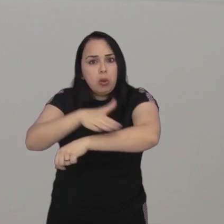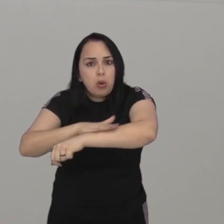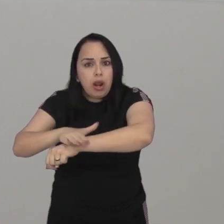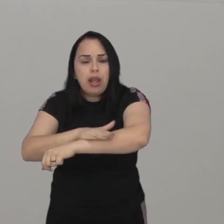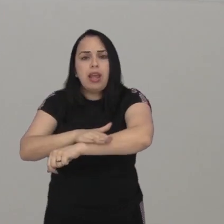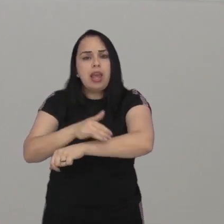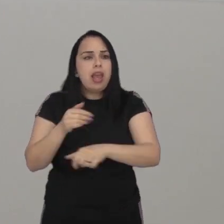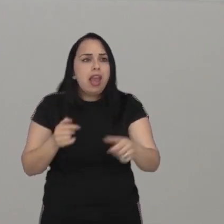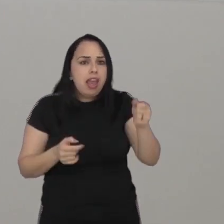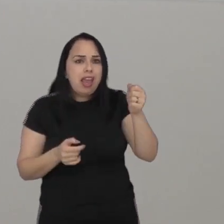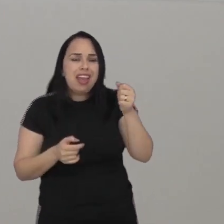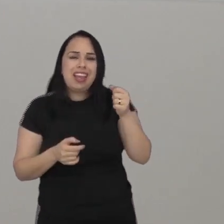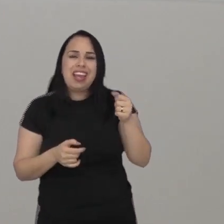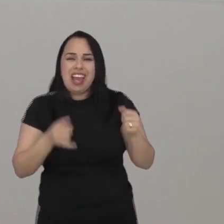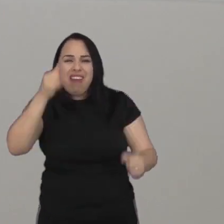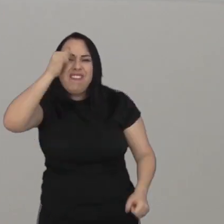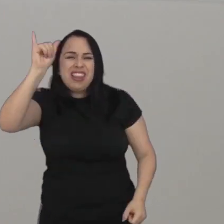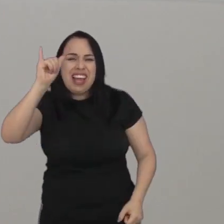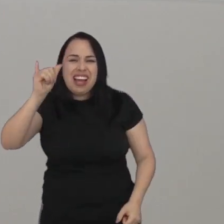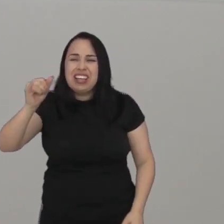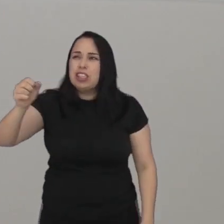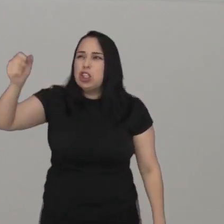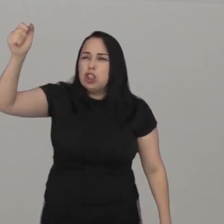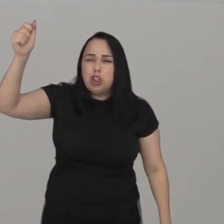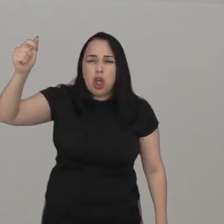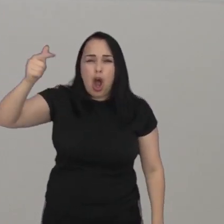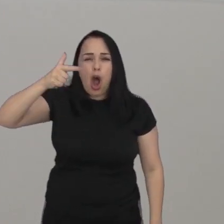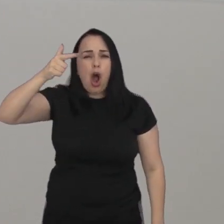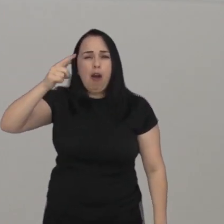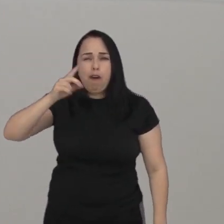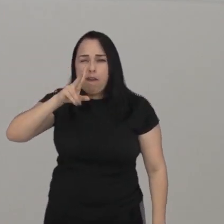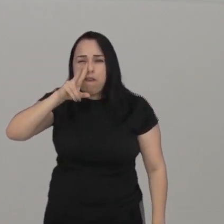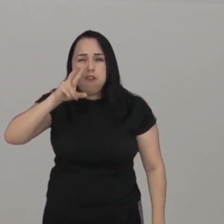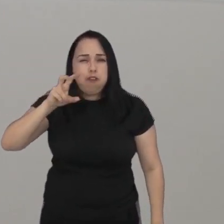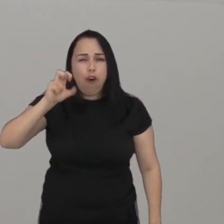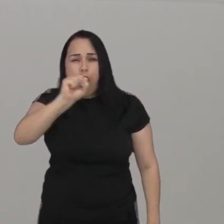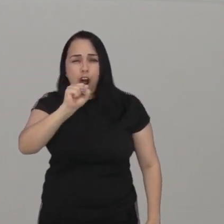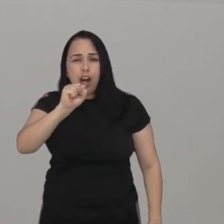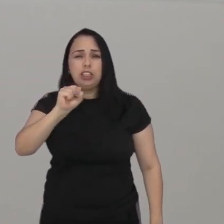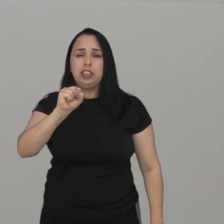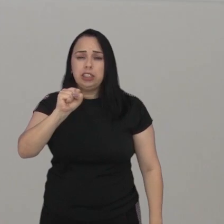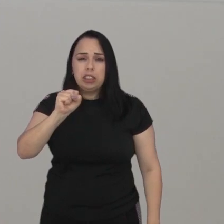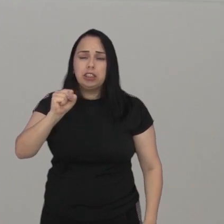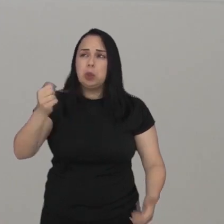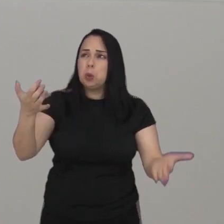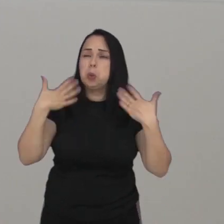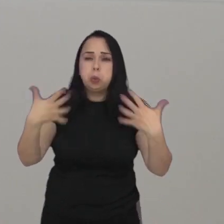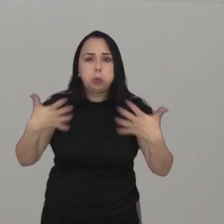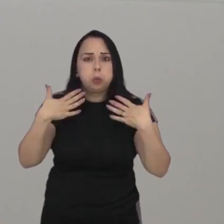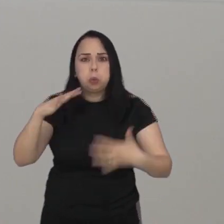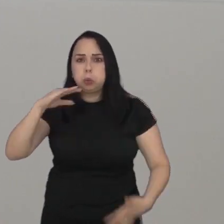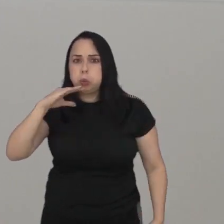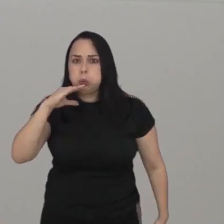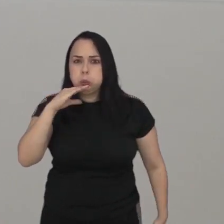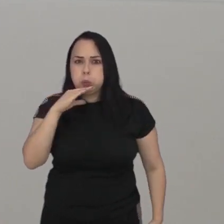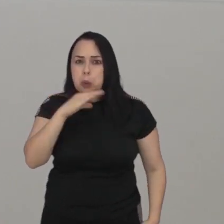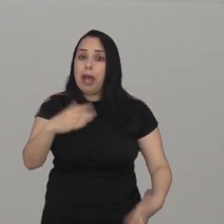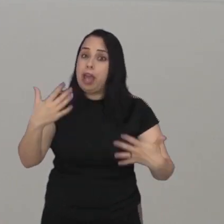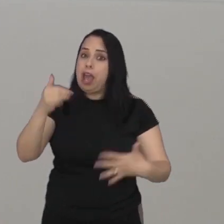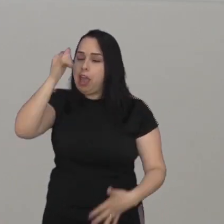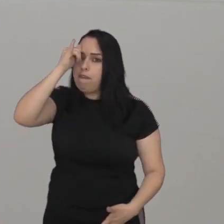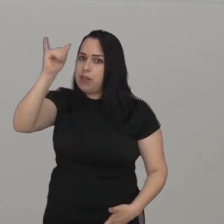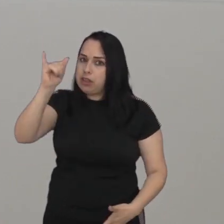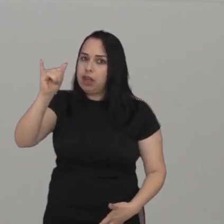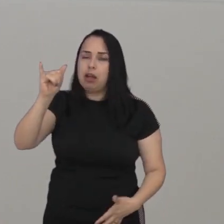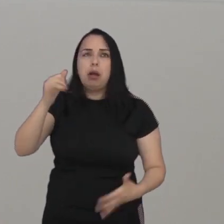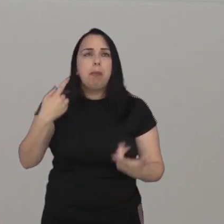solares de evitar os picos de calor com muito calor é